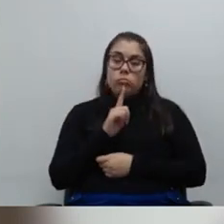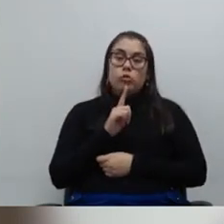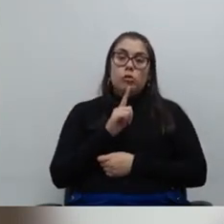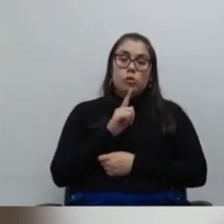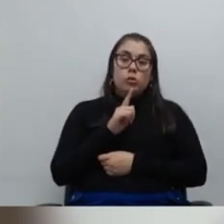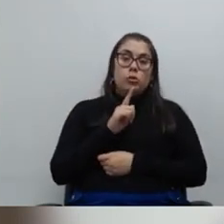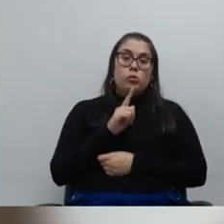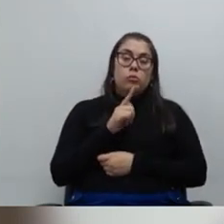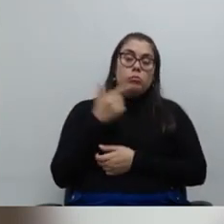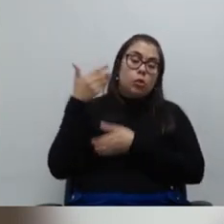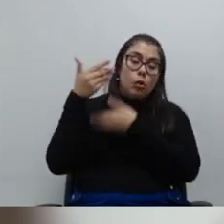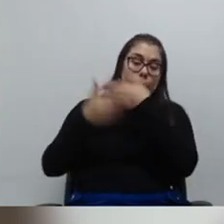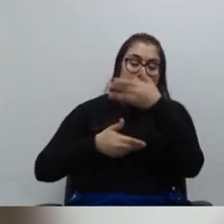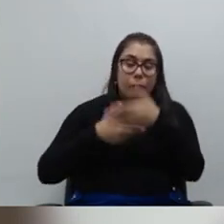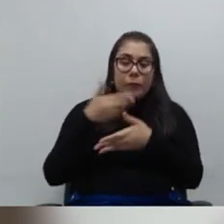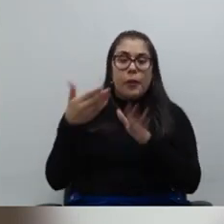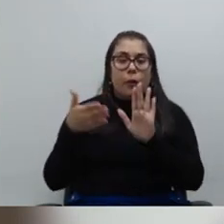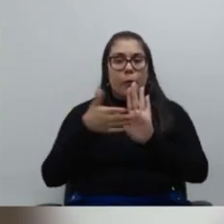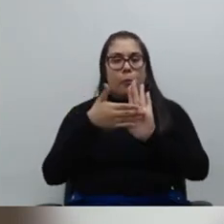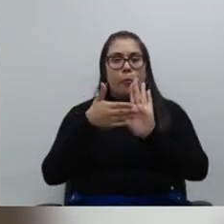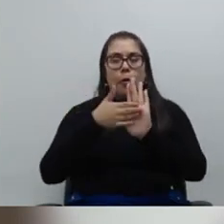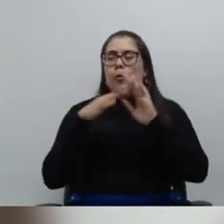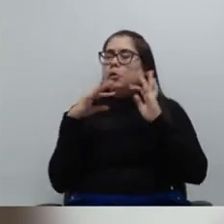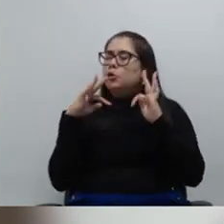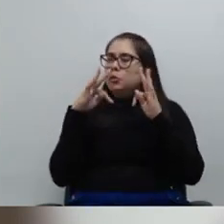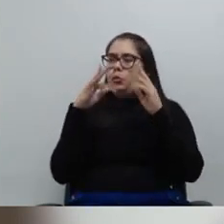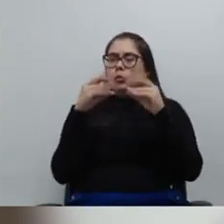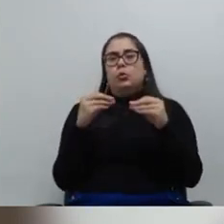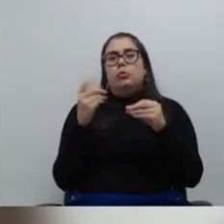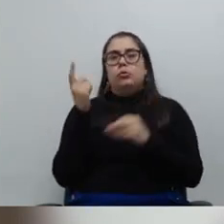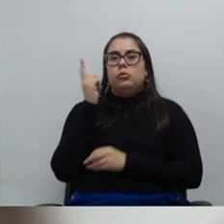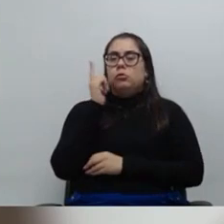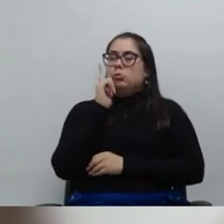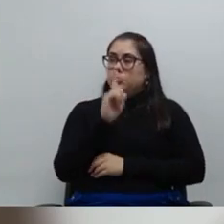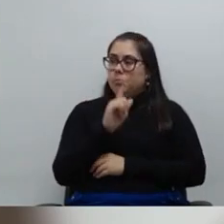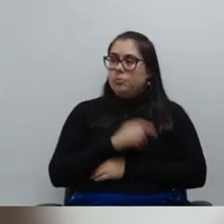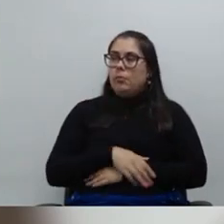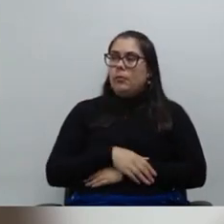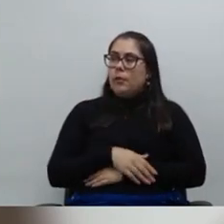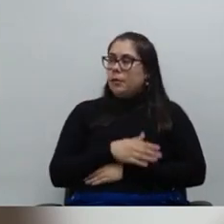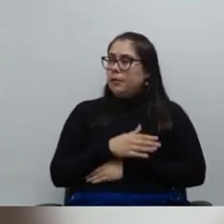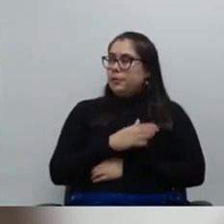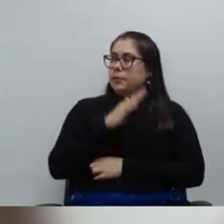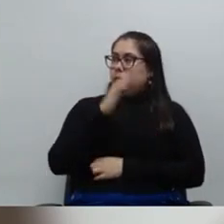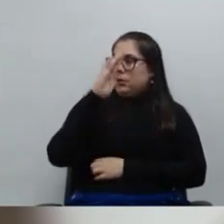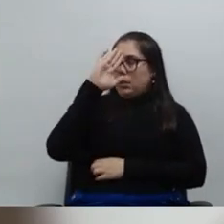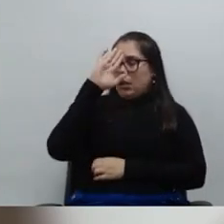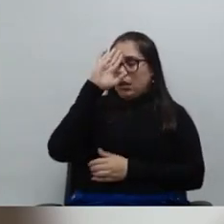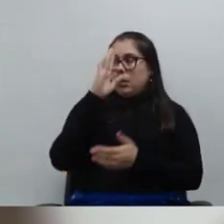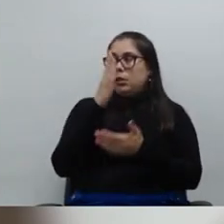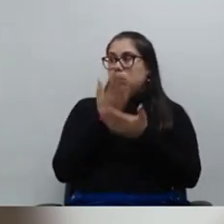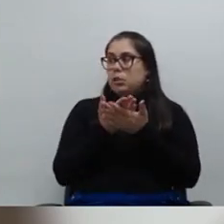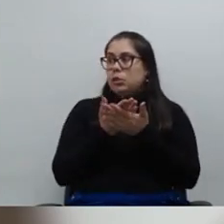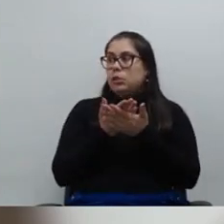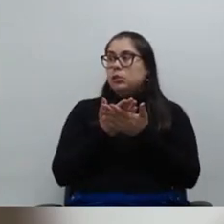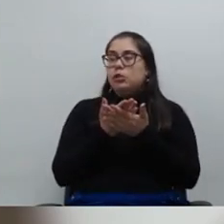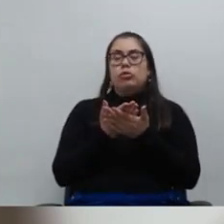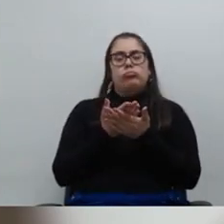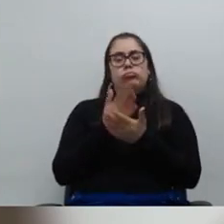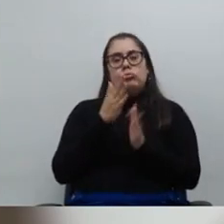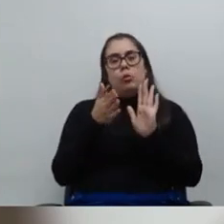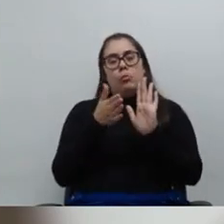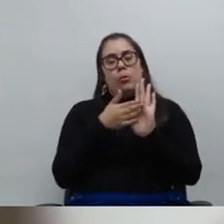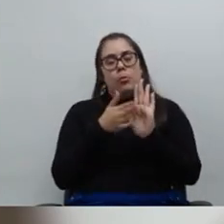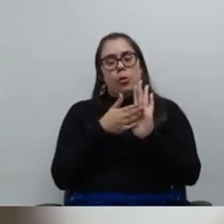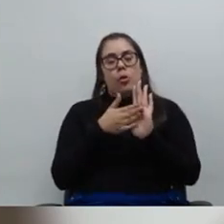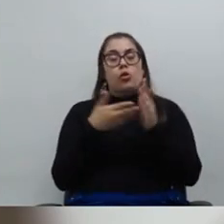possamos avançar com essas propostas todas, né, acredito que já tenha passado da hora, inclusive uma proposta que será